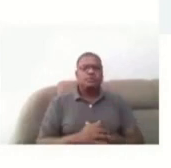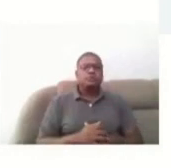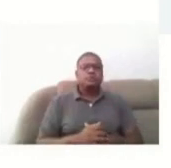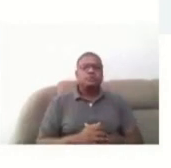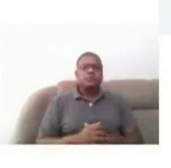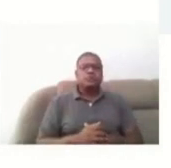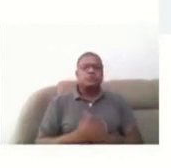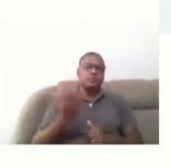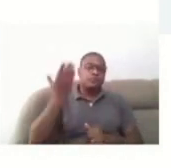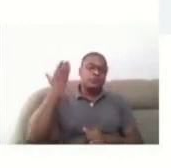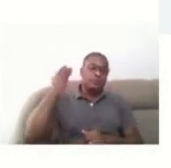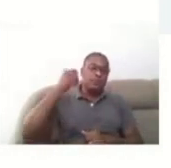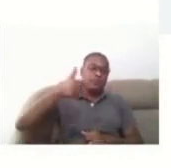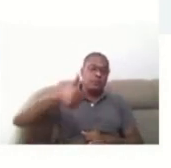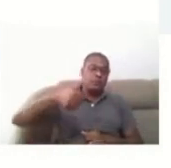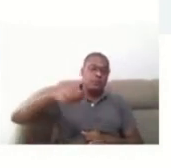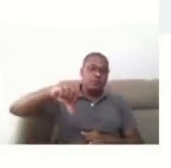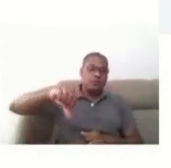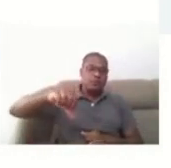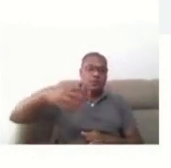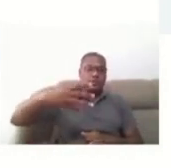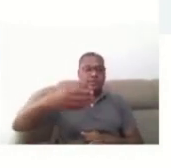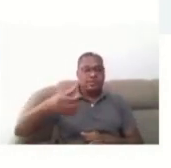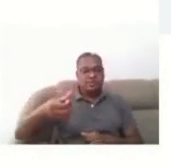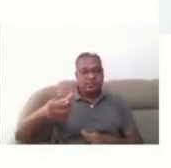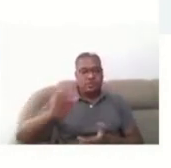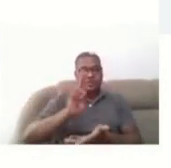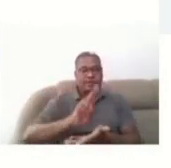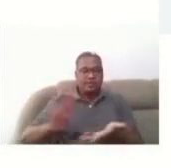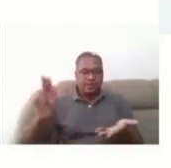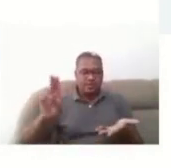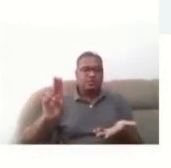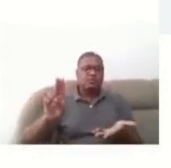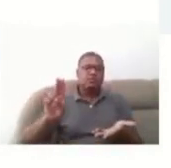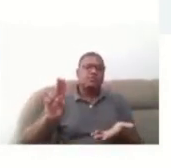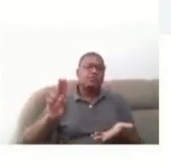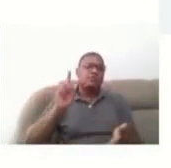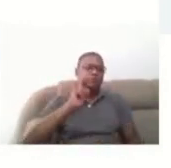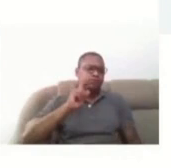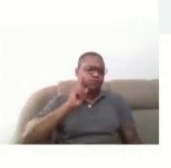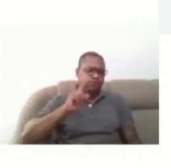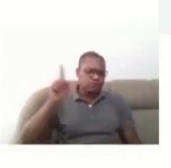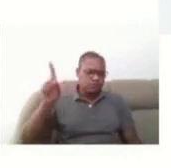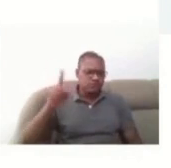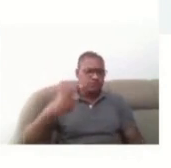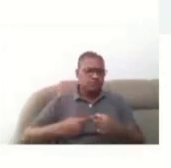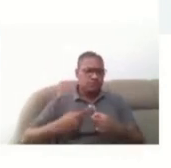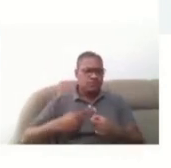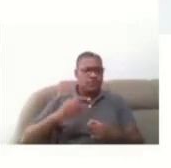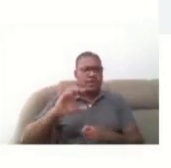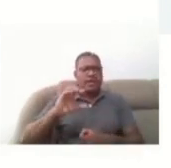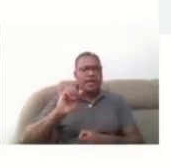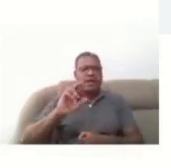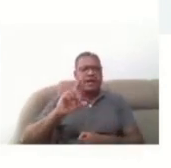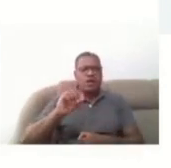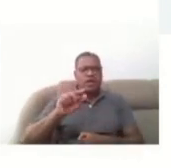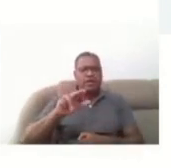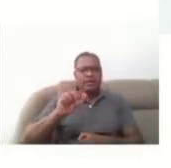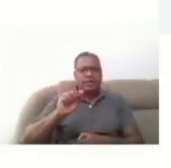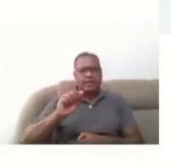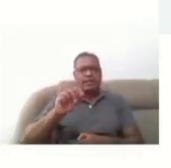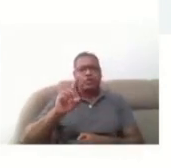ser discutido em 1946, pela Universidade Carolina do Norte, nos Estados Unidos. E o que é esse desenho universal?